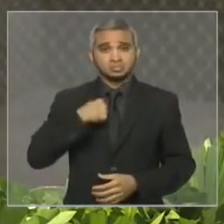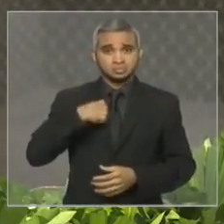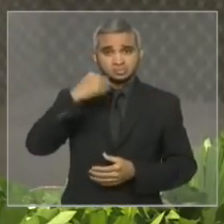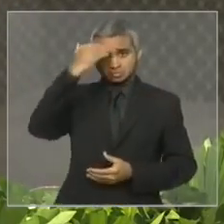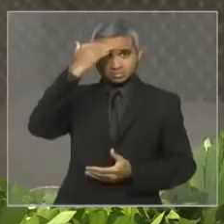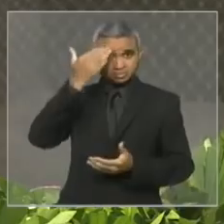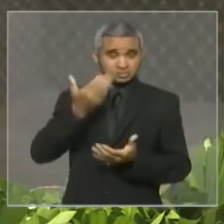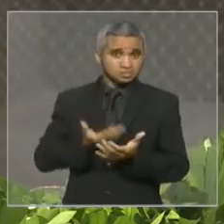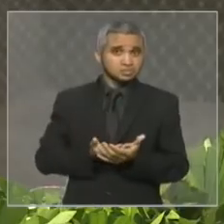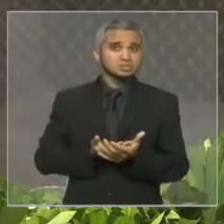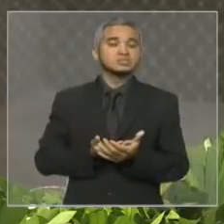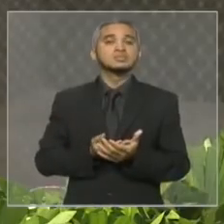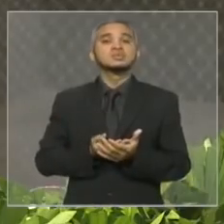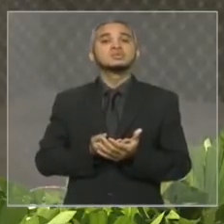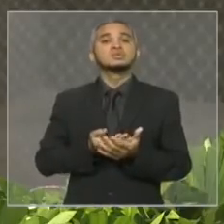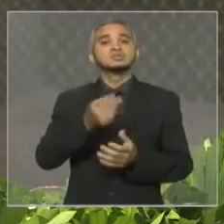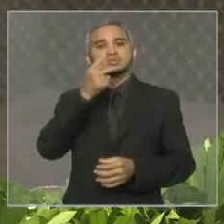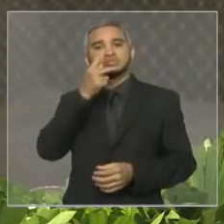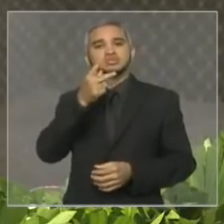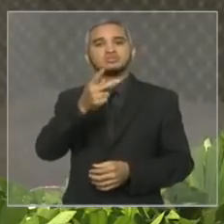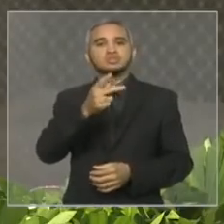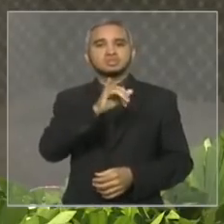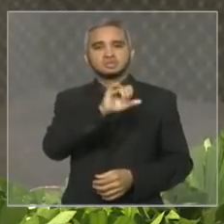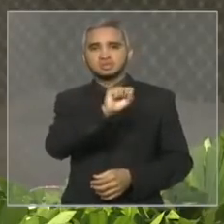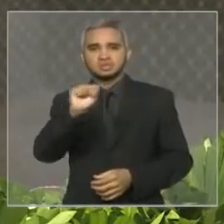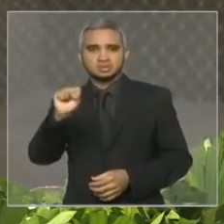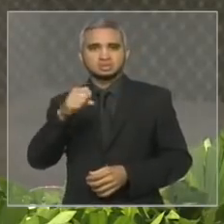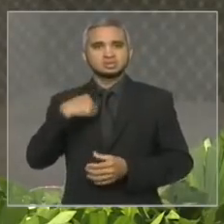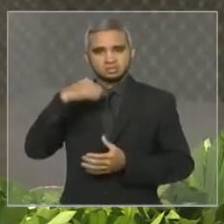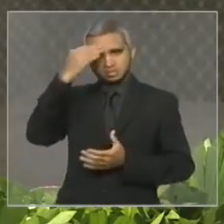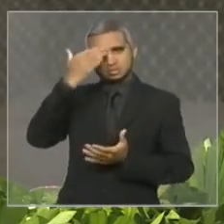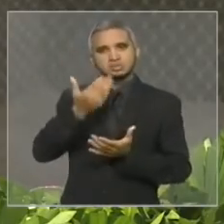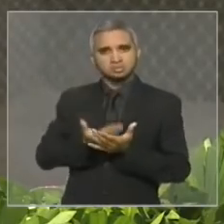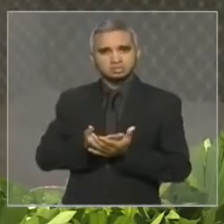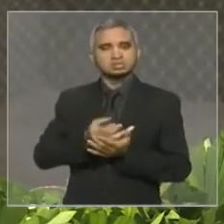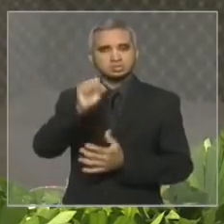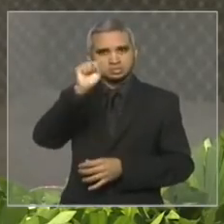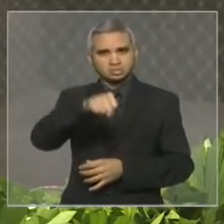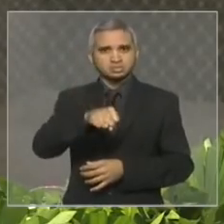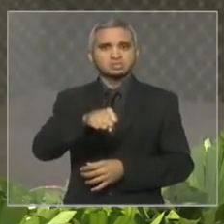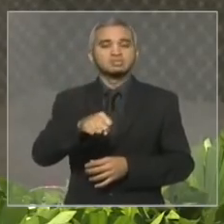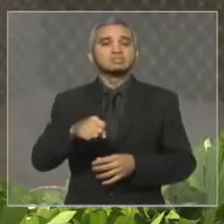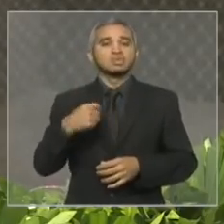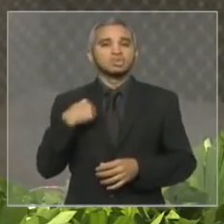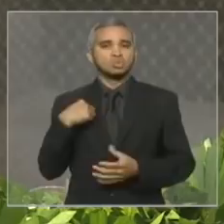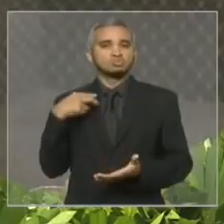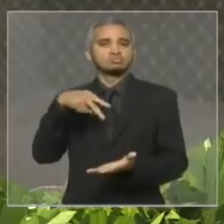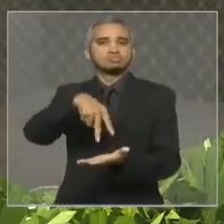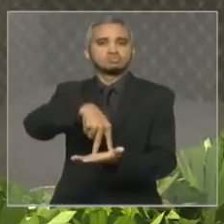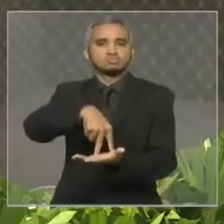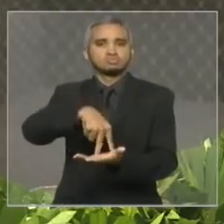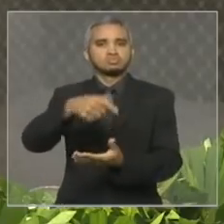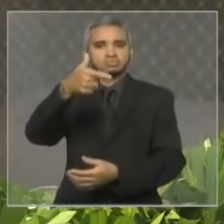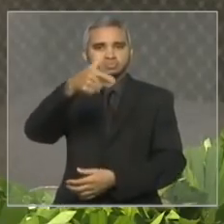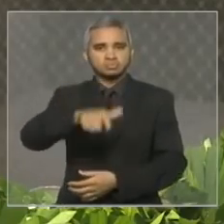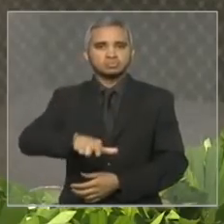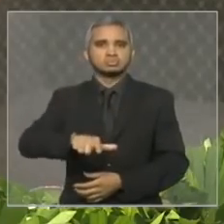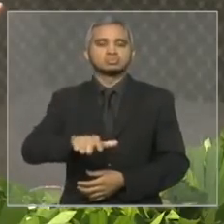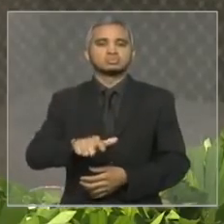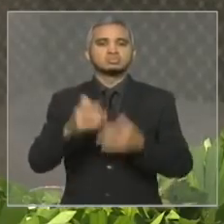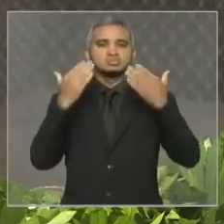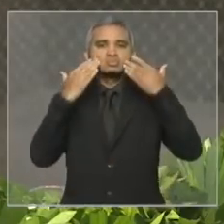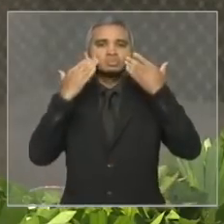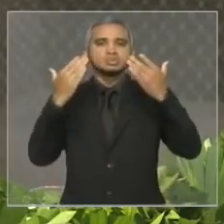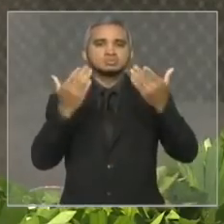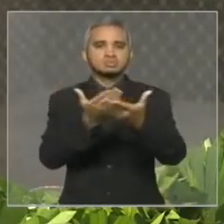naquilo que diz o profeta Isaías e aqui estou mais uma vez perante vossas senhorias